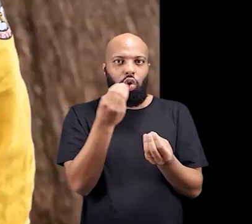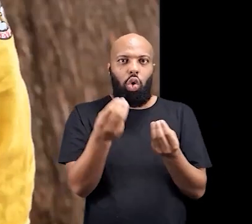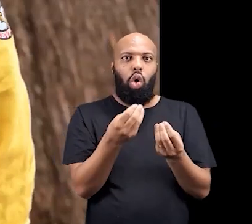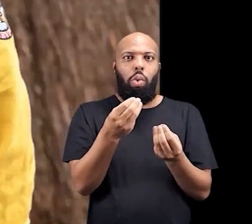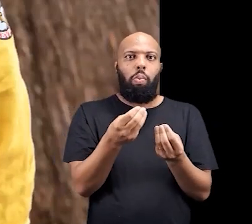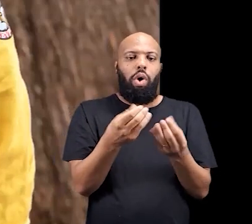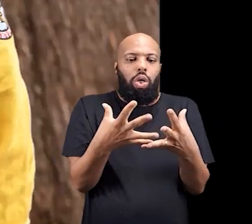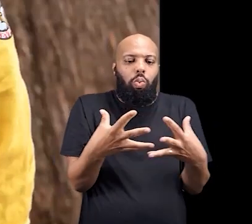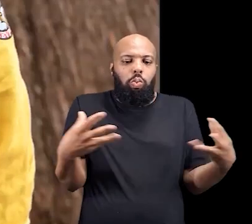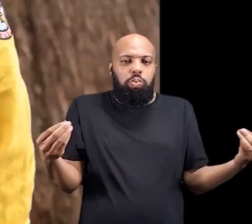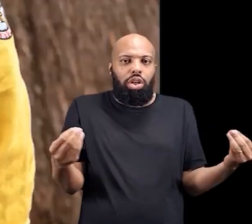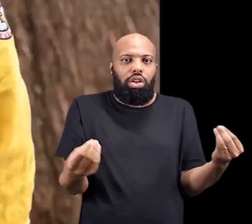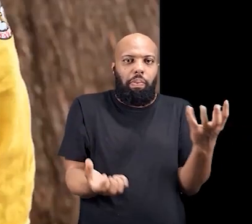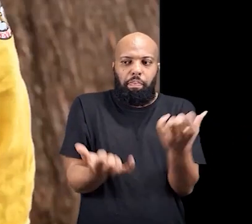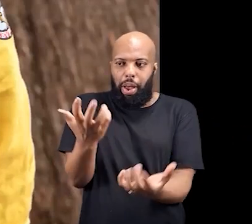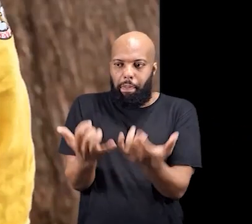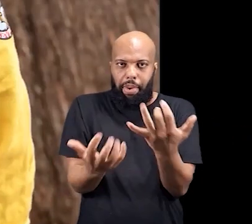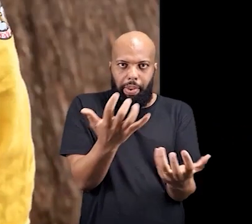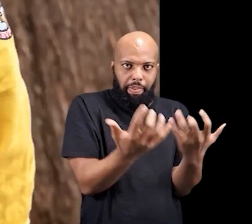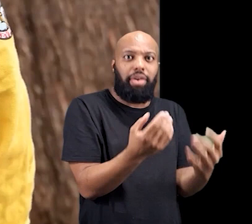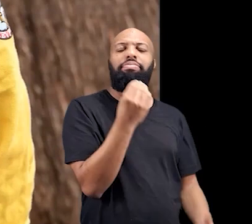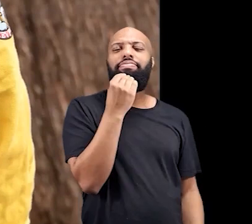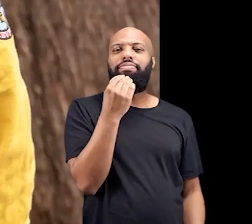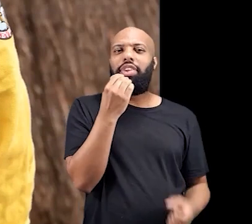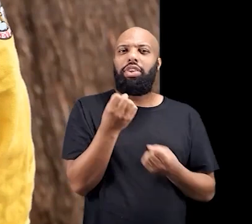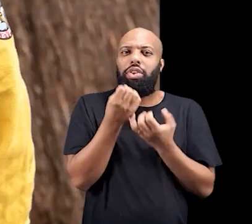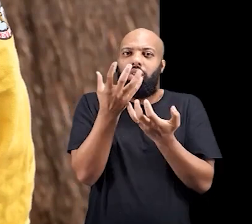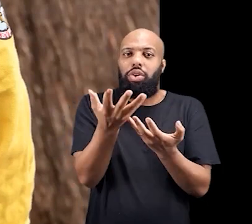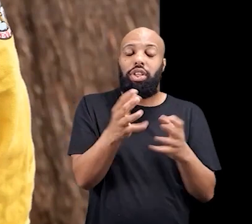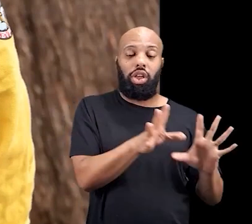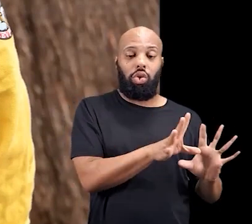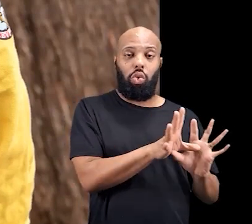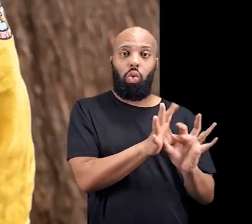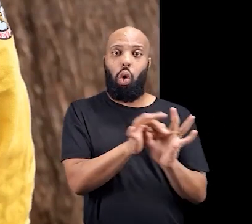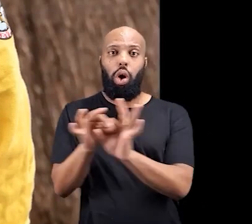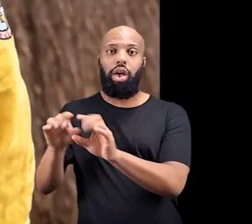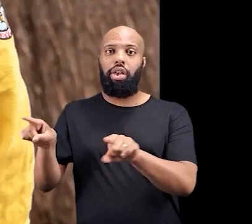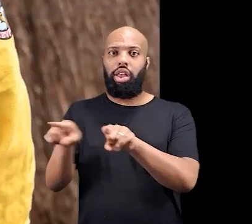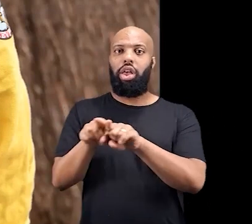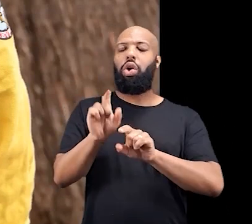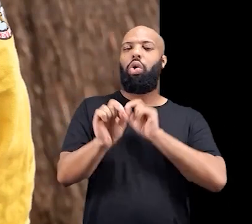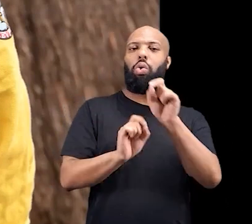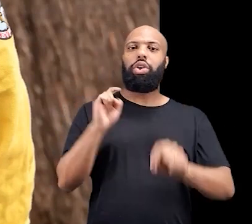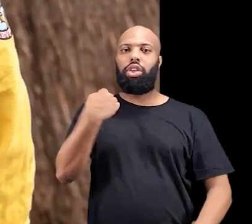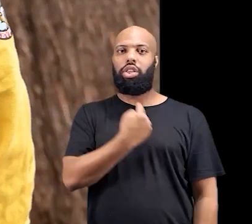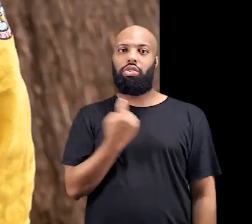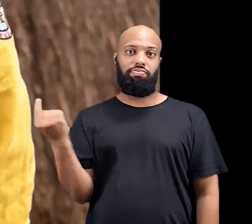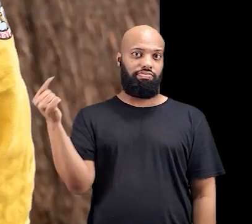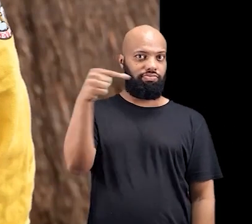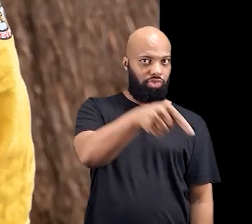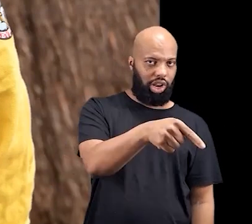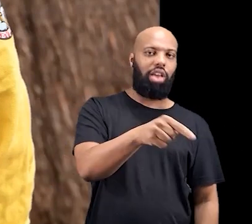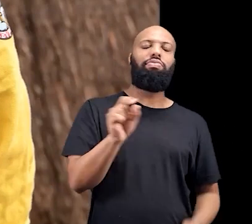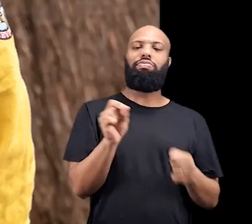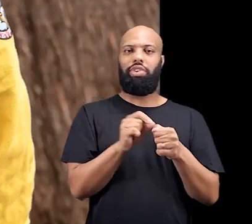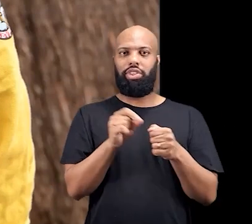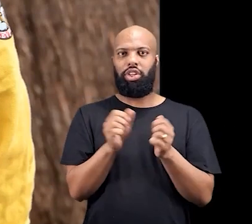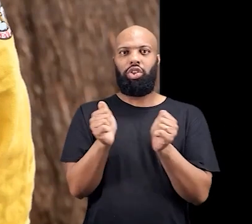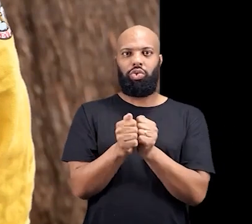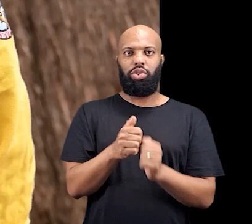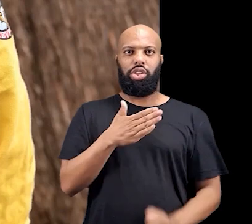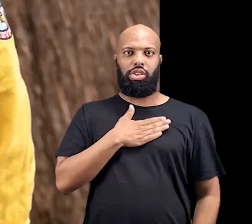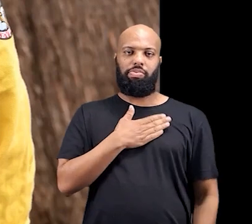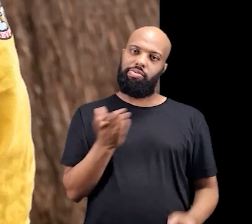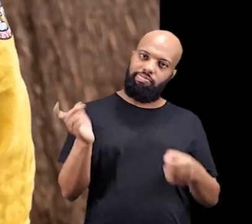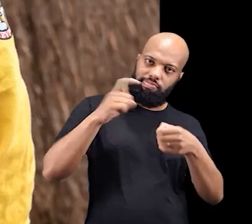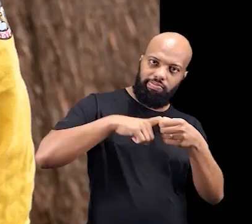isso me dá essa oportunidade de contar para vocês um pouco do contexto do que a gente foi fazer lá,